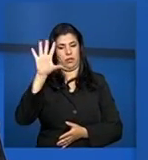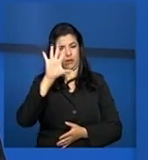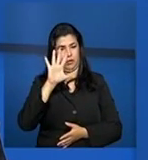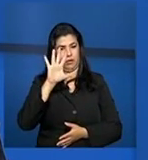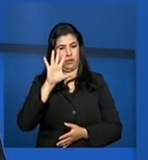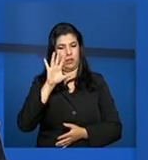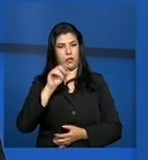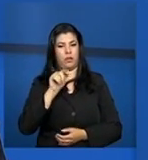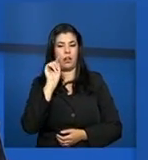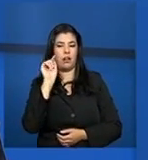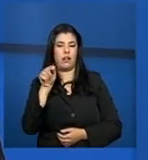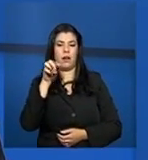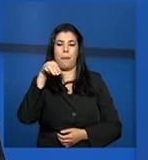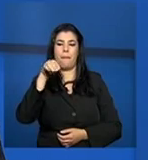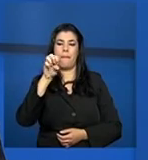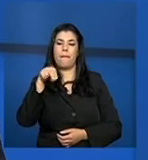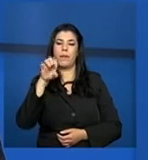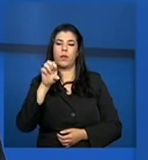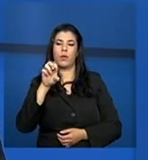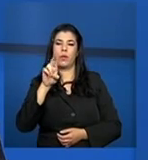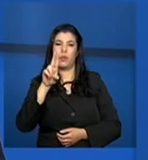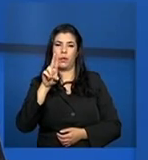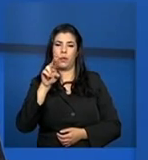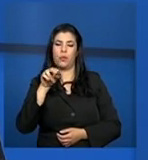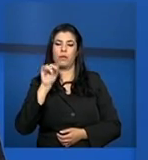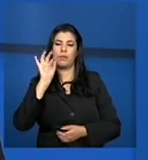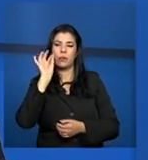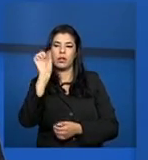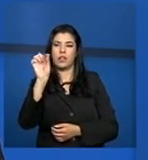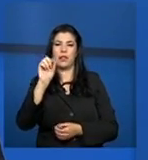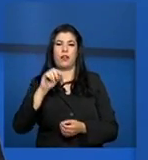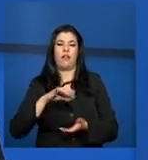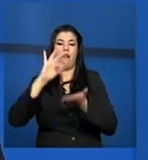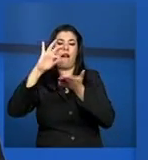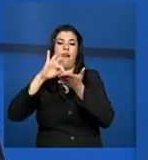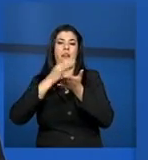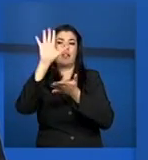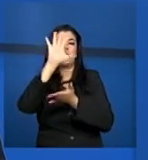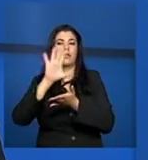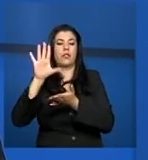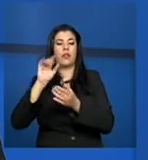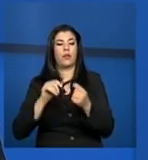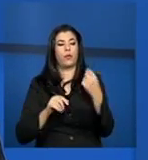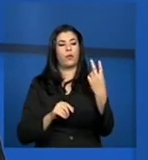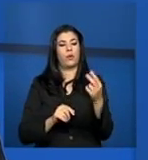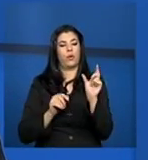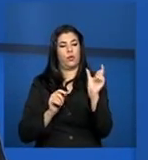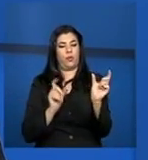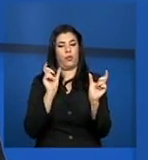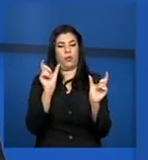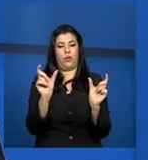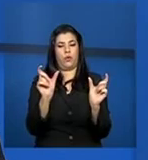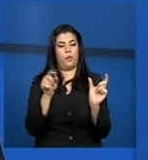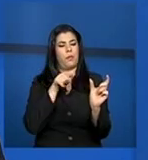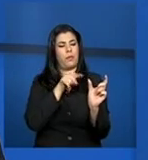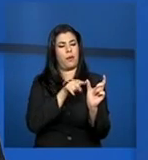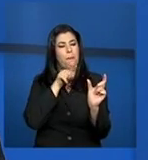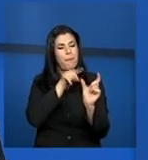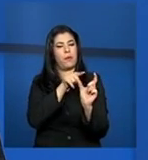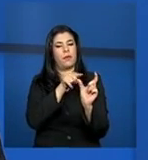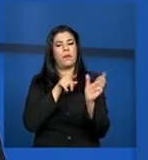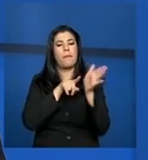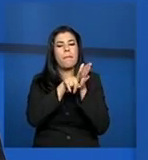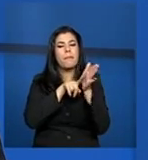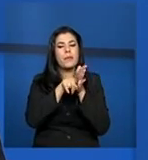o menu, a opção Cadastro Nacional, irá aparecer para ele duas opções, né? Que é, uma delas é pesquisar entidades e ofertas.